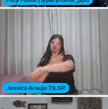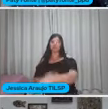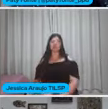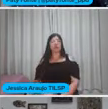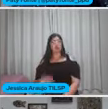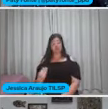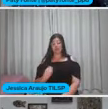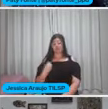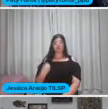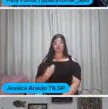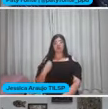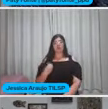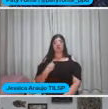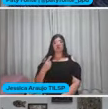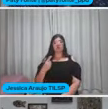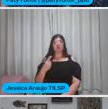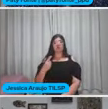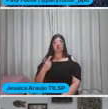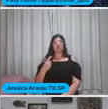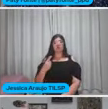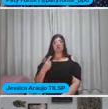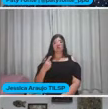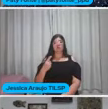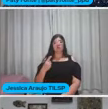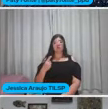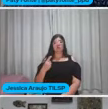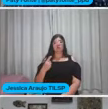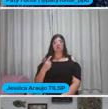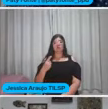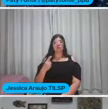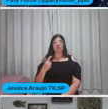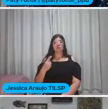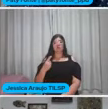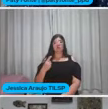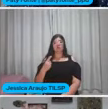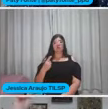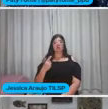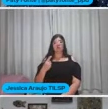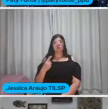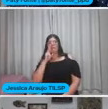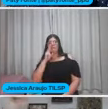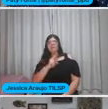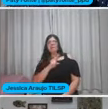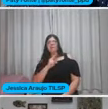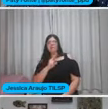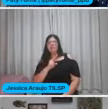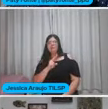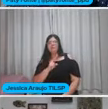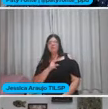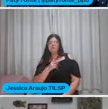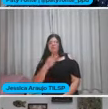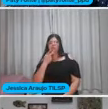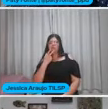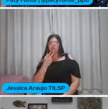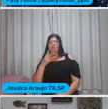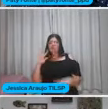vida exige de nós Um olhar Para a complexidade E esse olhar Que o Edgar Morin Tanto chama atenção Ele começa